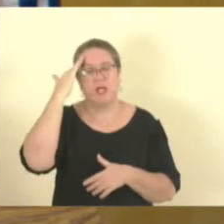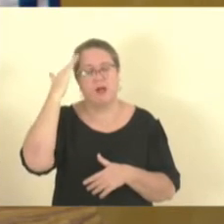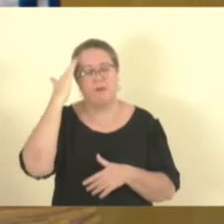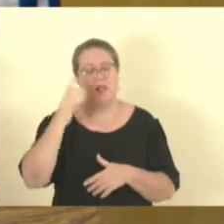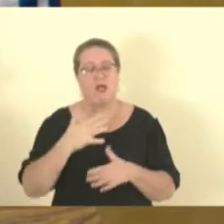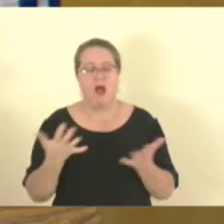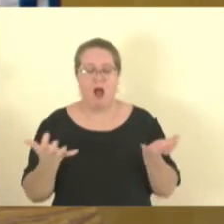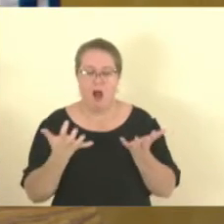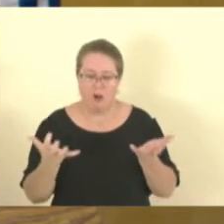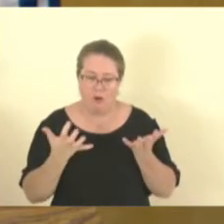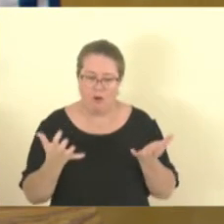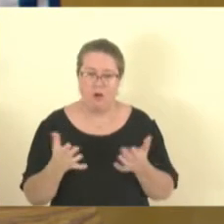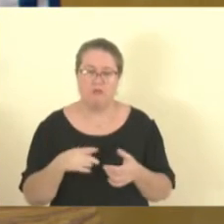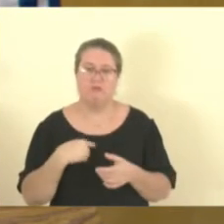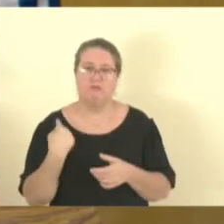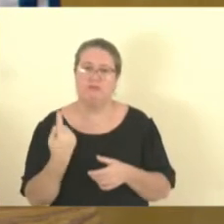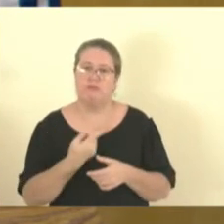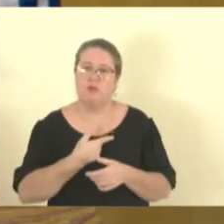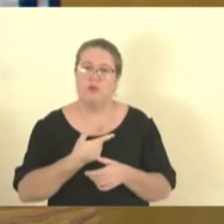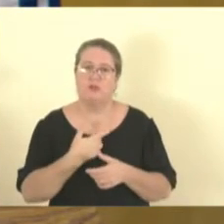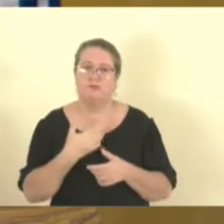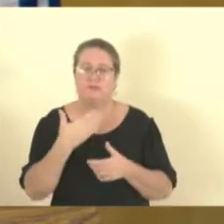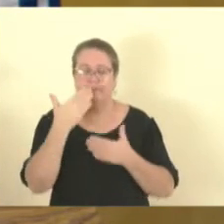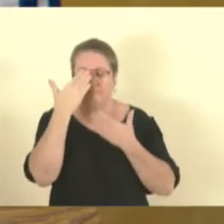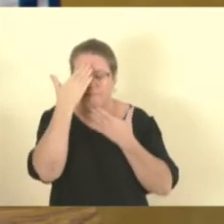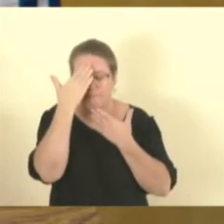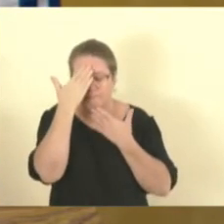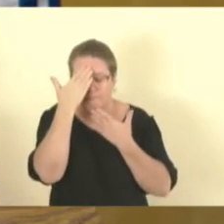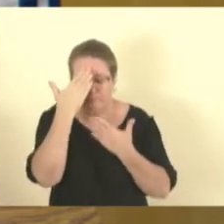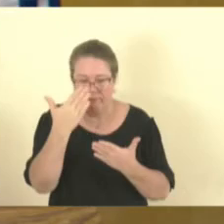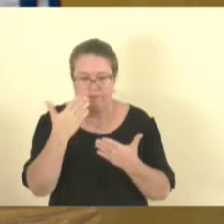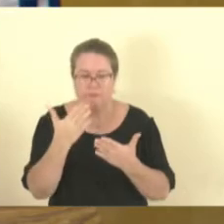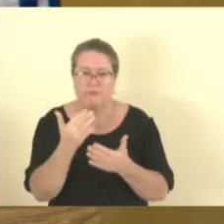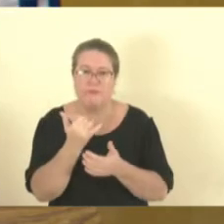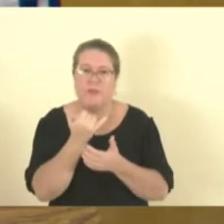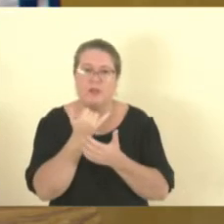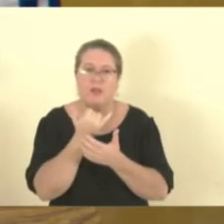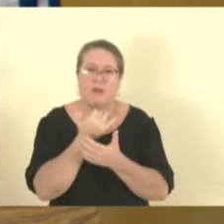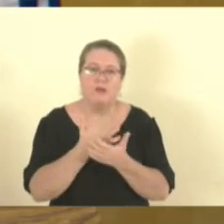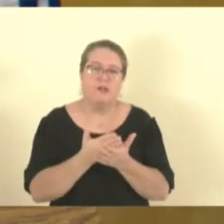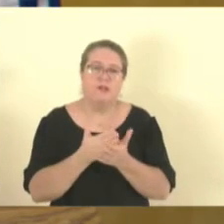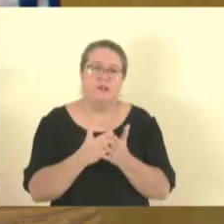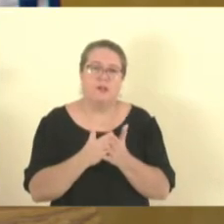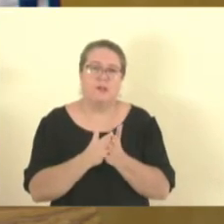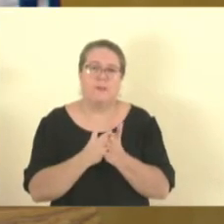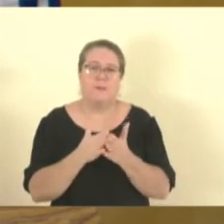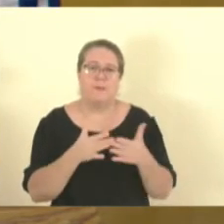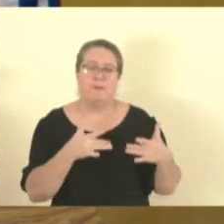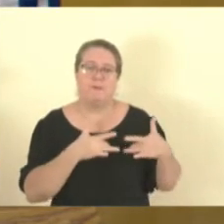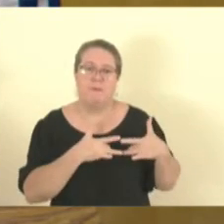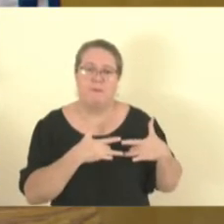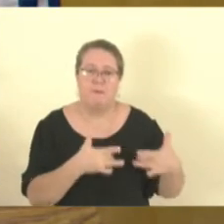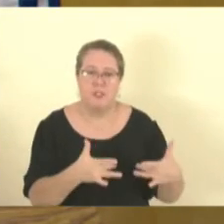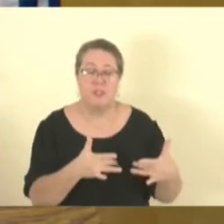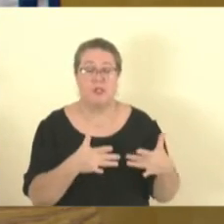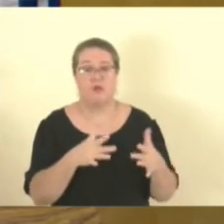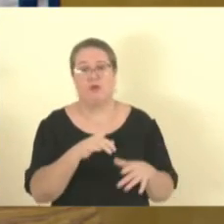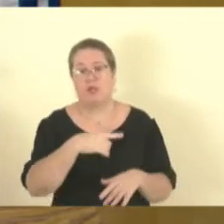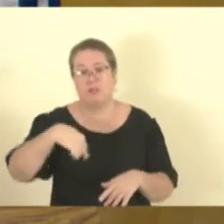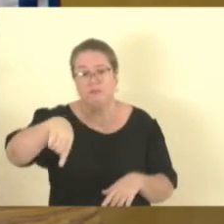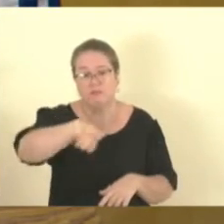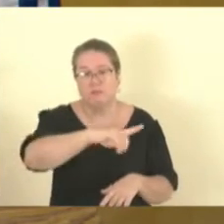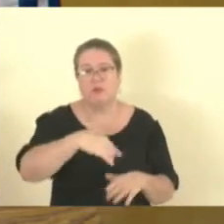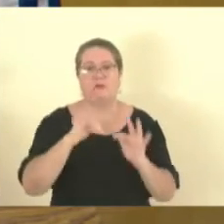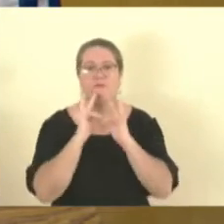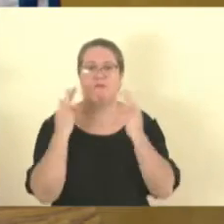profundo sentimento a todos os familiares e amigos. Deus abençoe, proteja e guarde todos os senhores e senhoras.